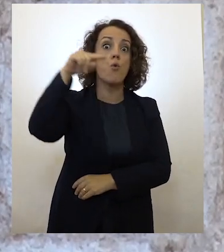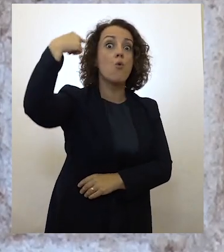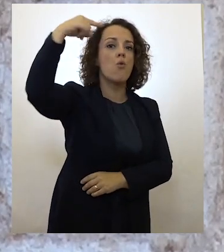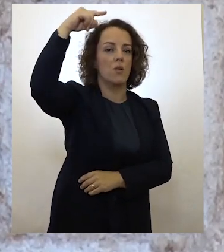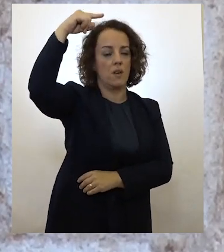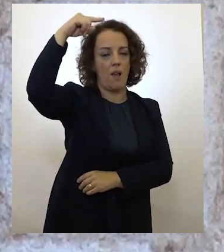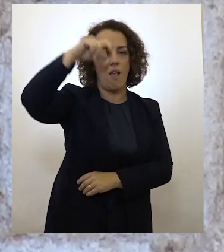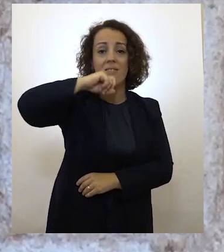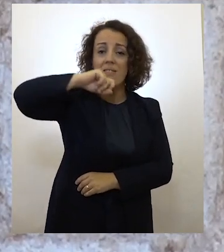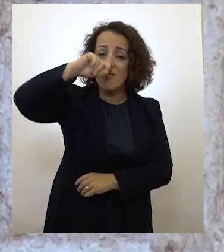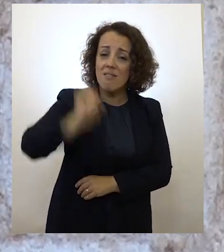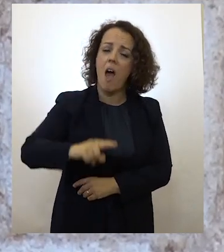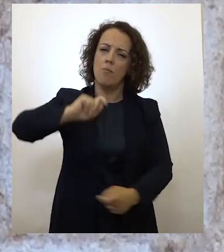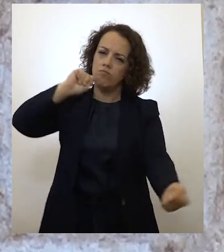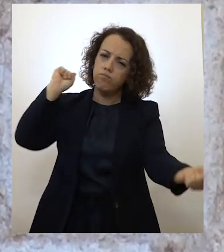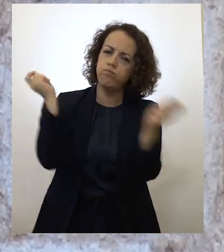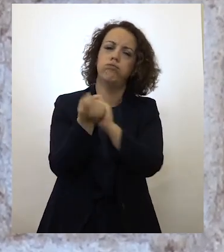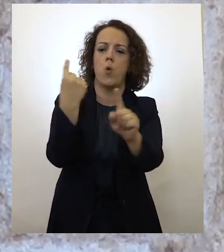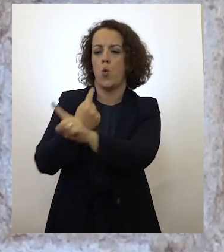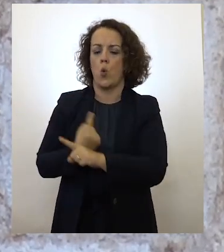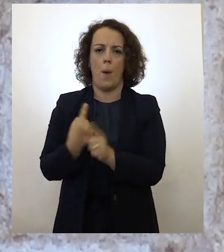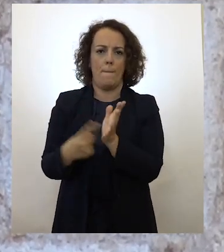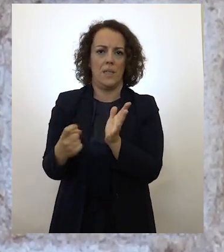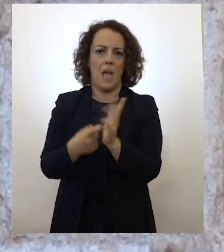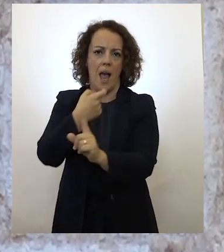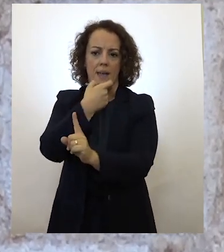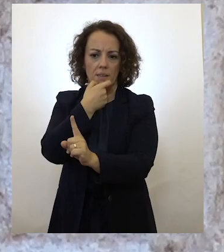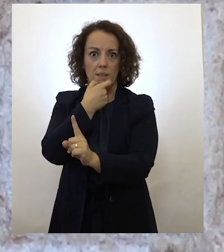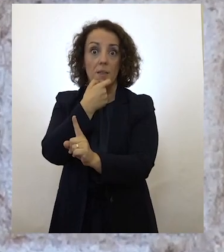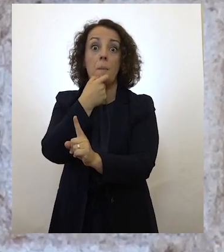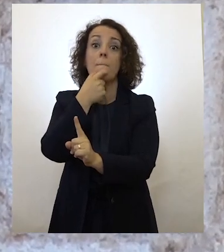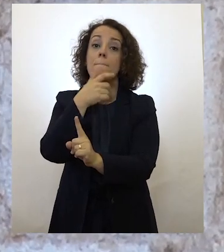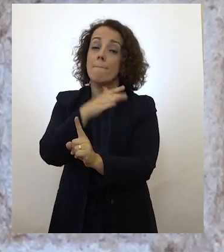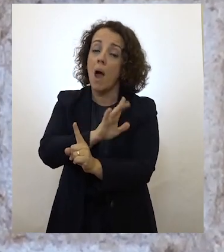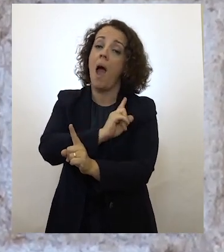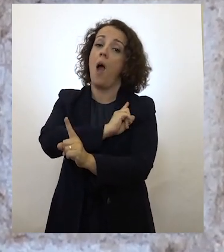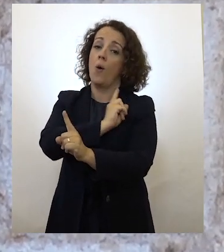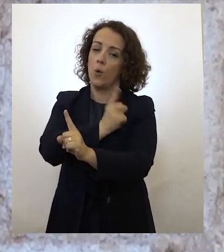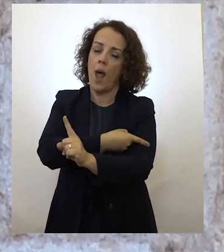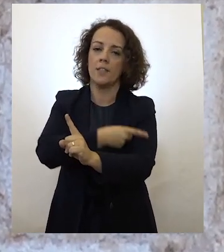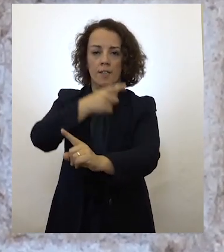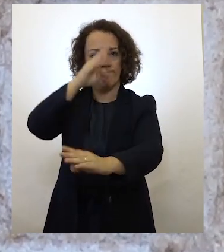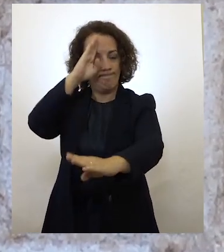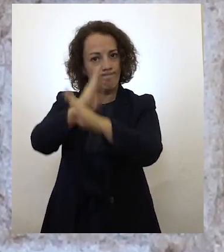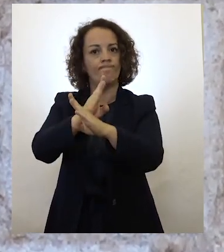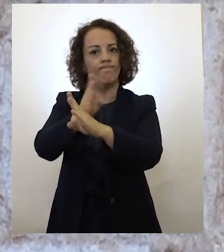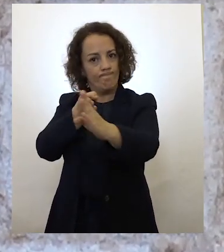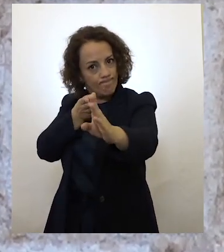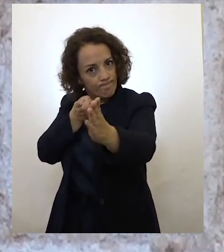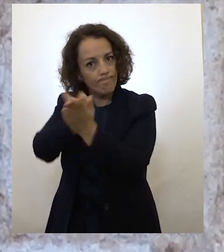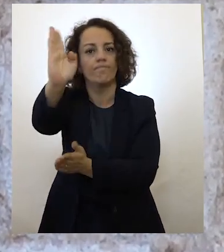para mudar o que é preciso mudar, com coragem e determinação. Ou